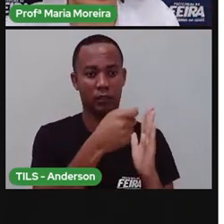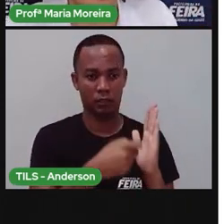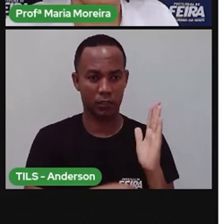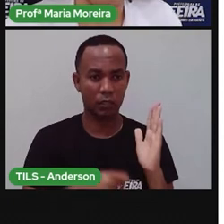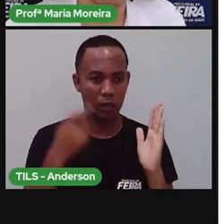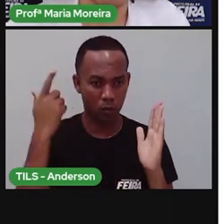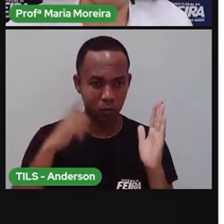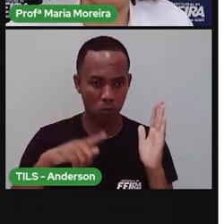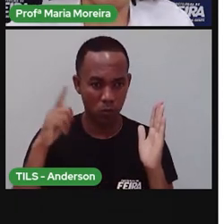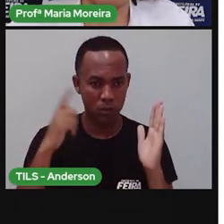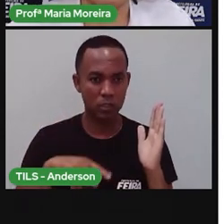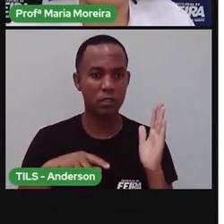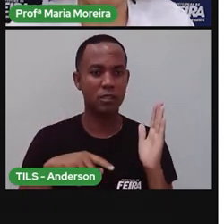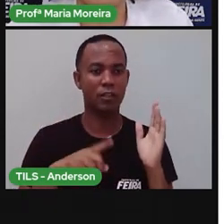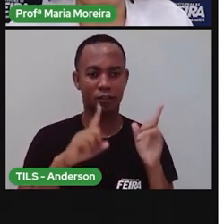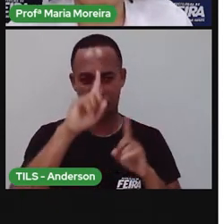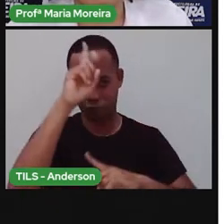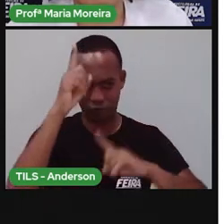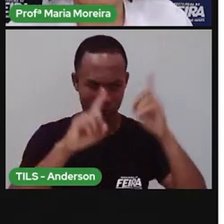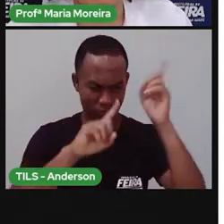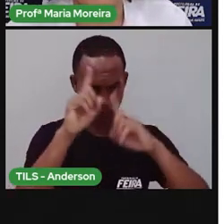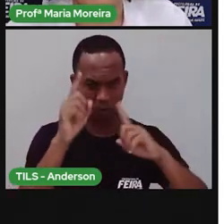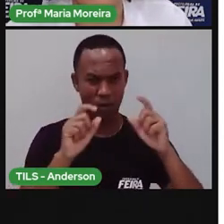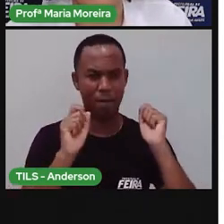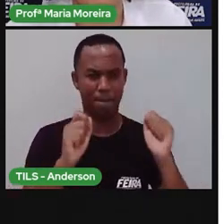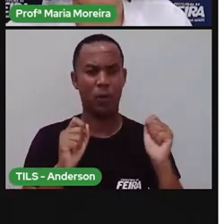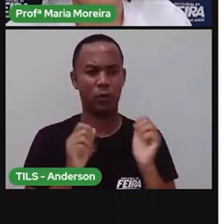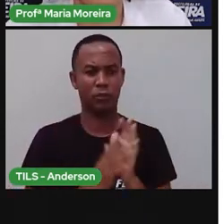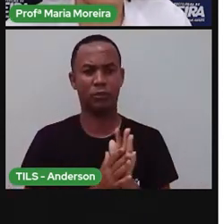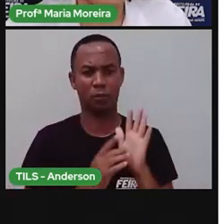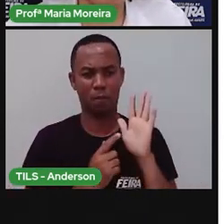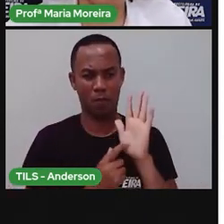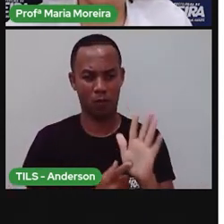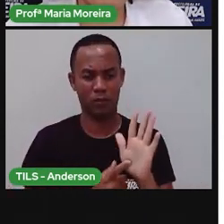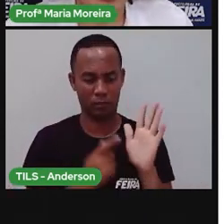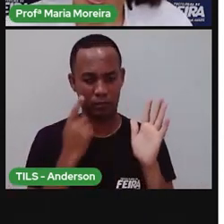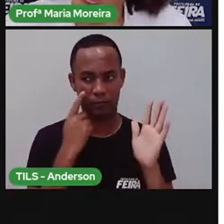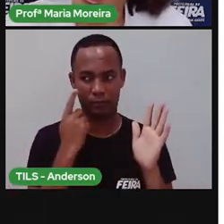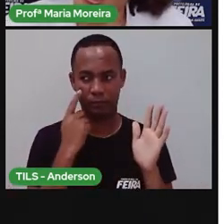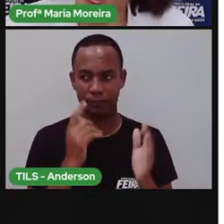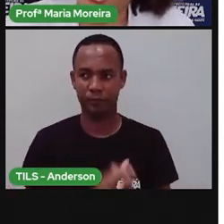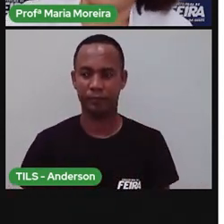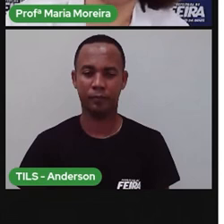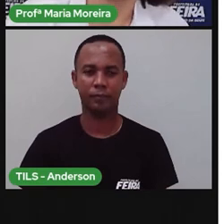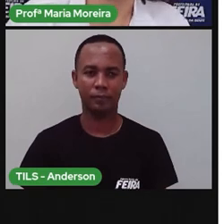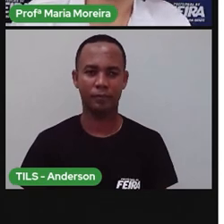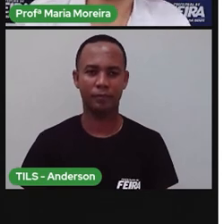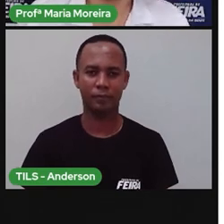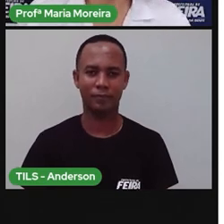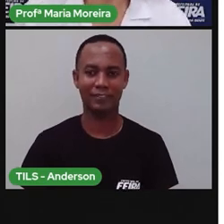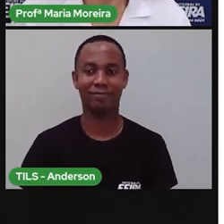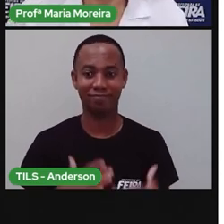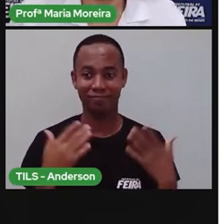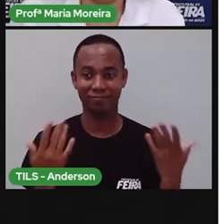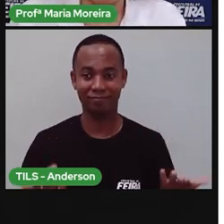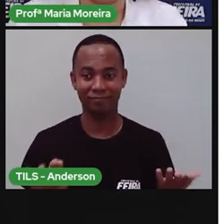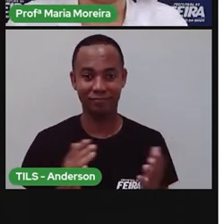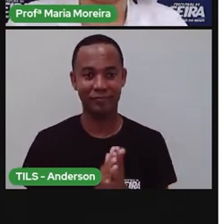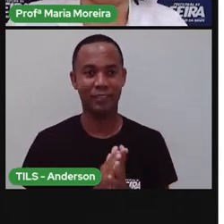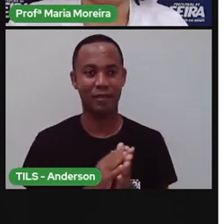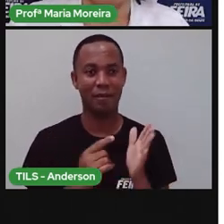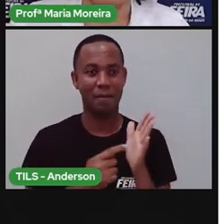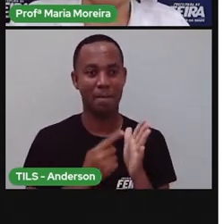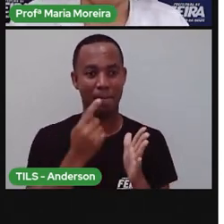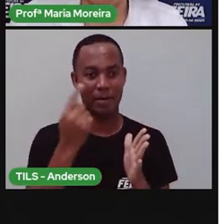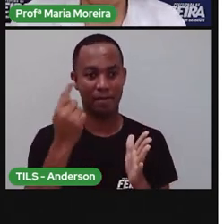fazer aí poemas. A hora é agora de mostrar para a gente. E vamos lá, tá? Primeiro eu